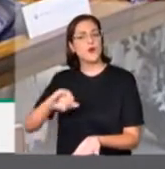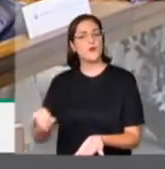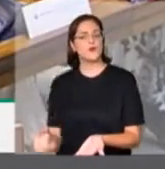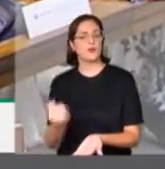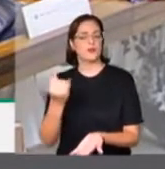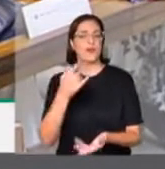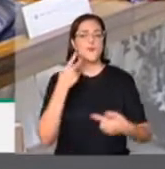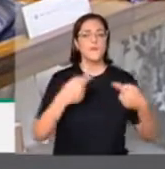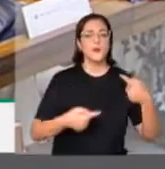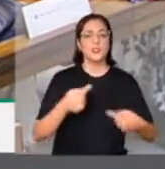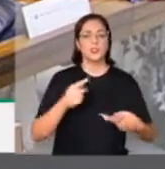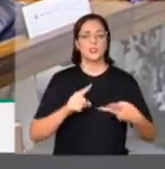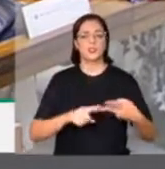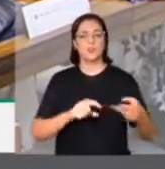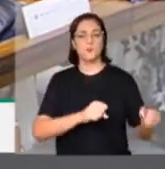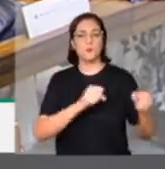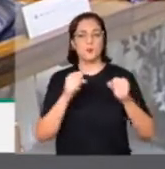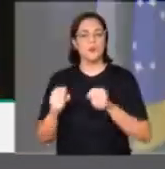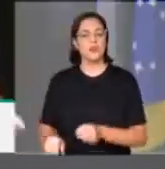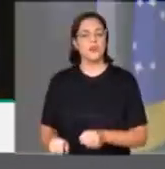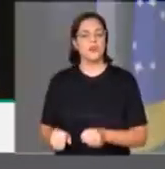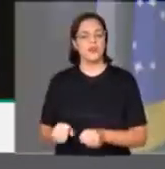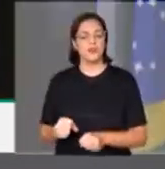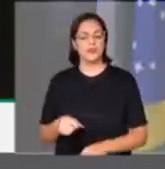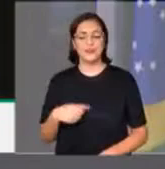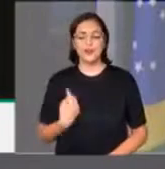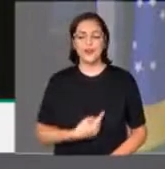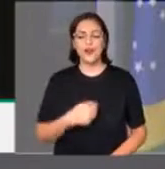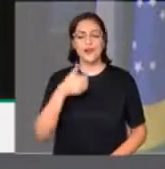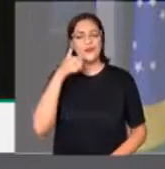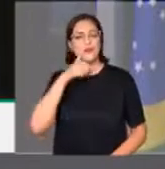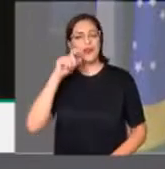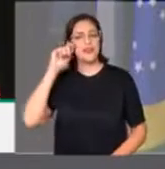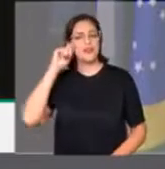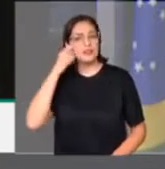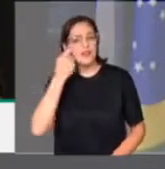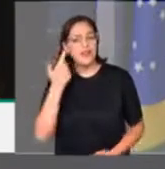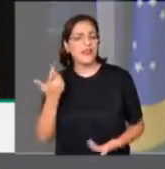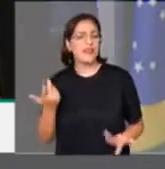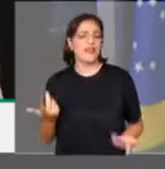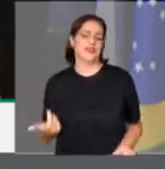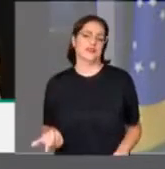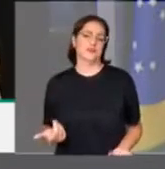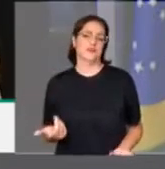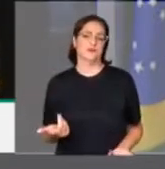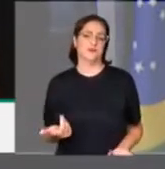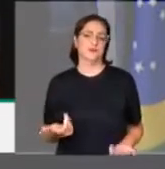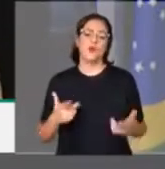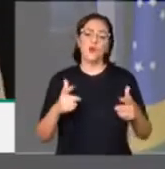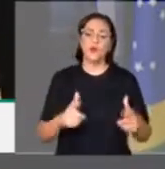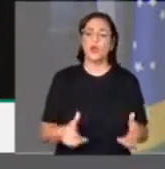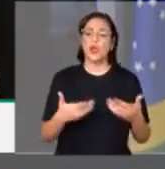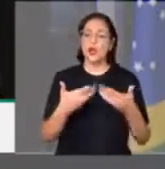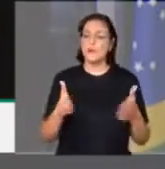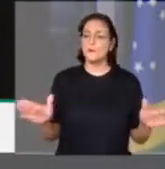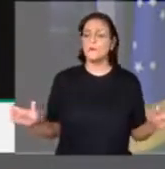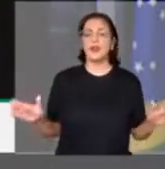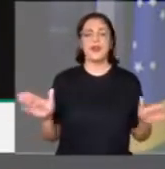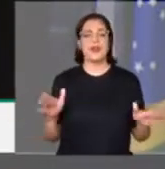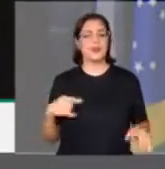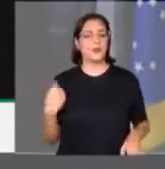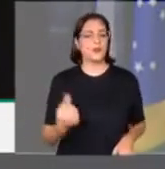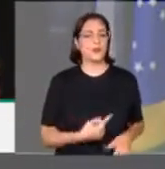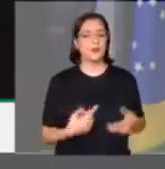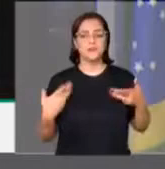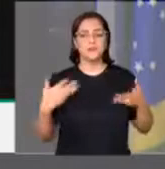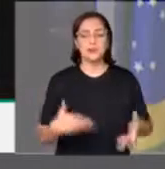nós mulheres negras. Política é espaço público, e o espaço público é negado historicamente, em especial para nós mulheres